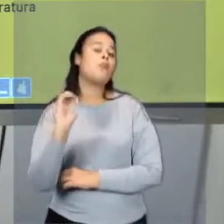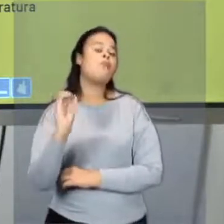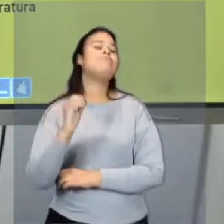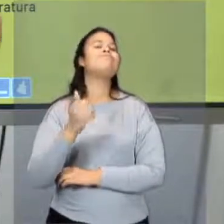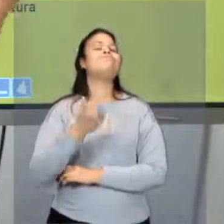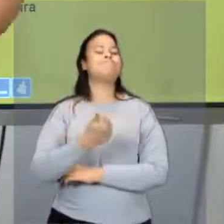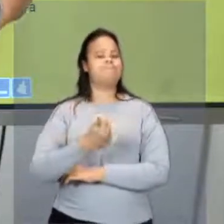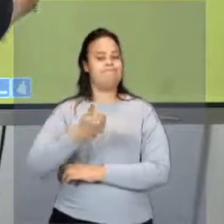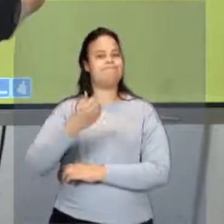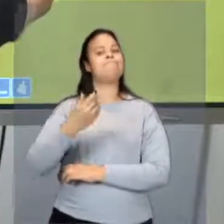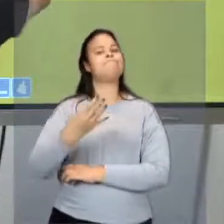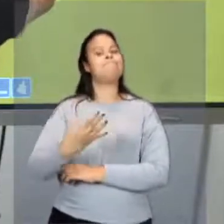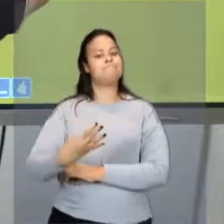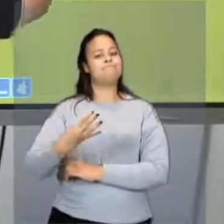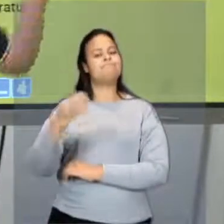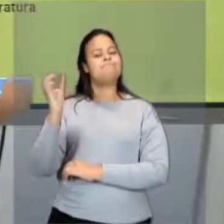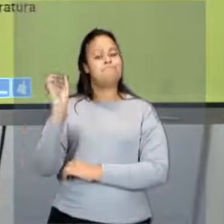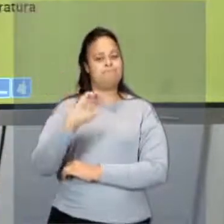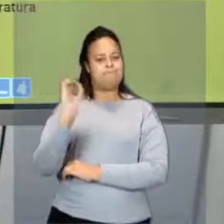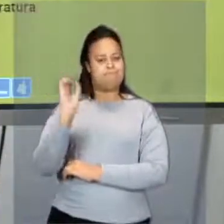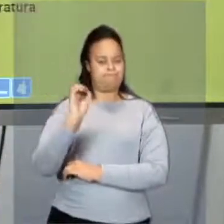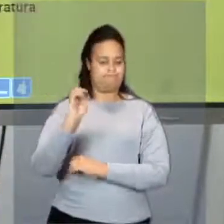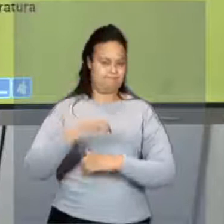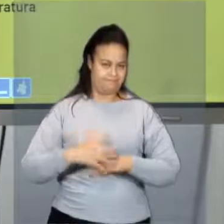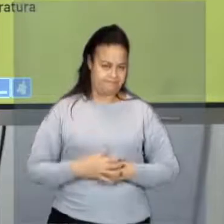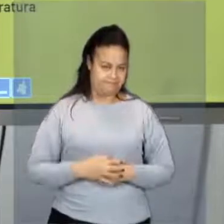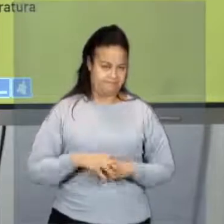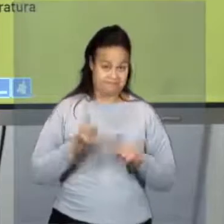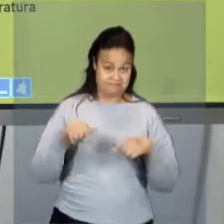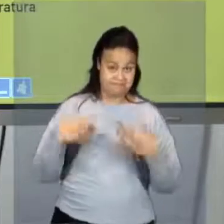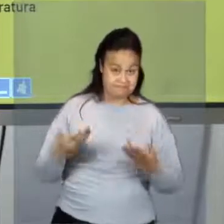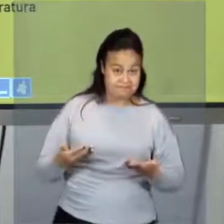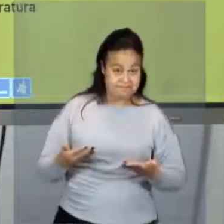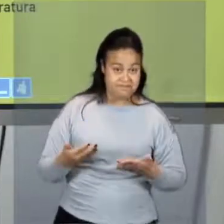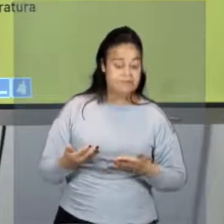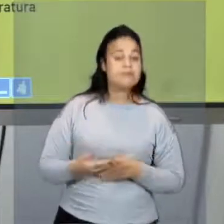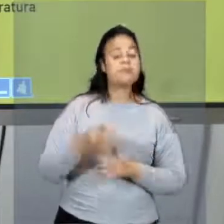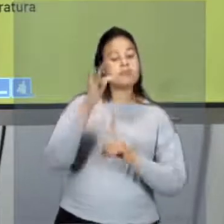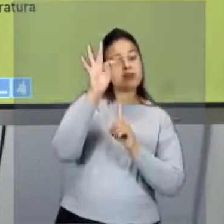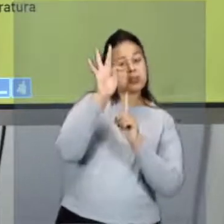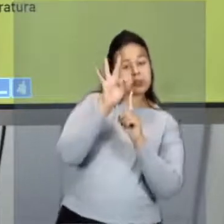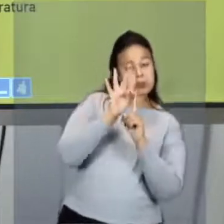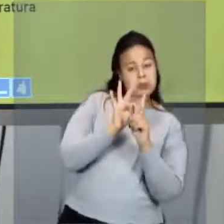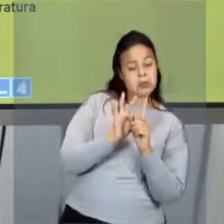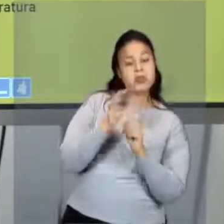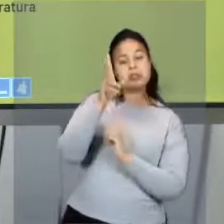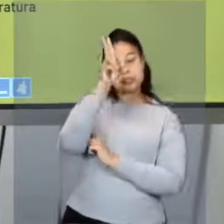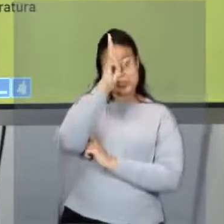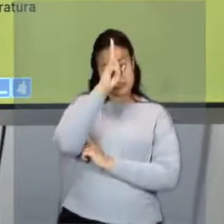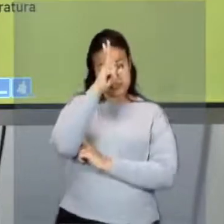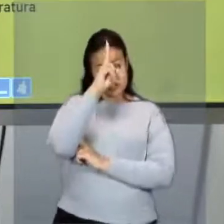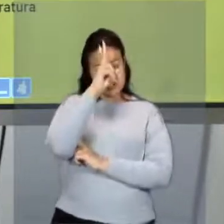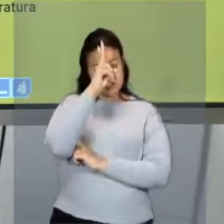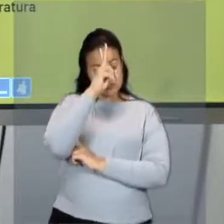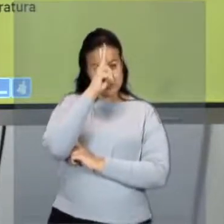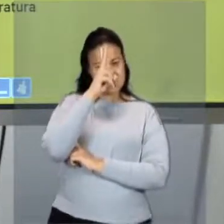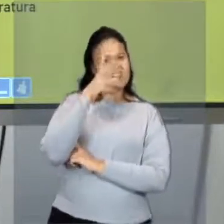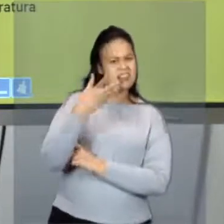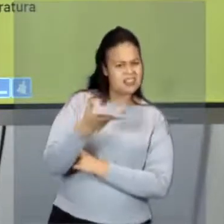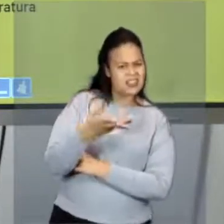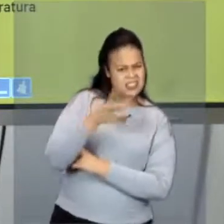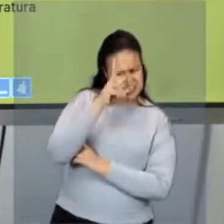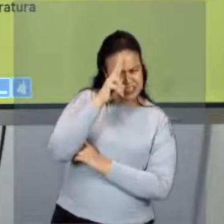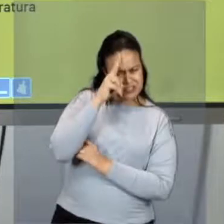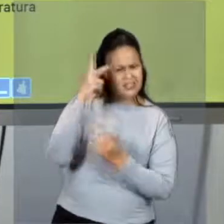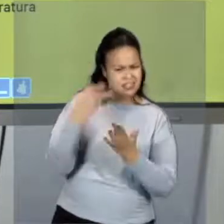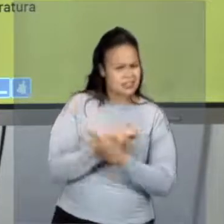14 graus. Não é isso? A maior variação de temperatura ocorreu na segunda-feira. Foi na segunda-feira que